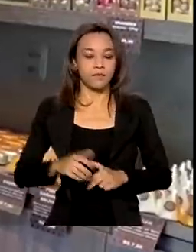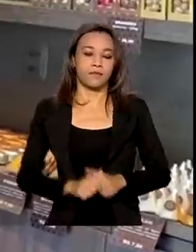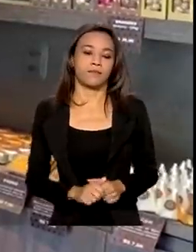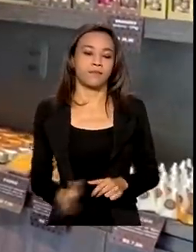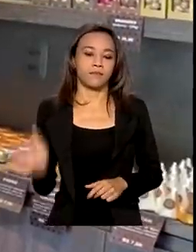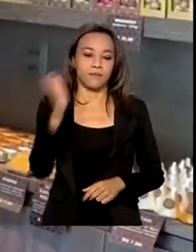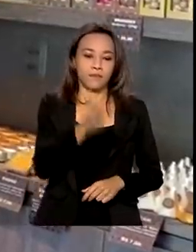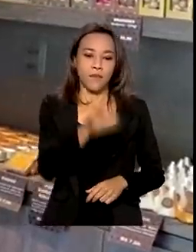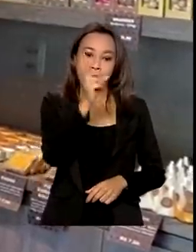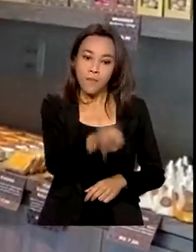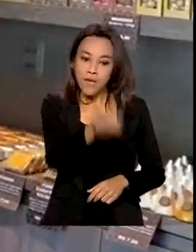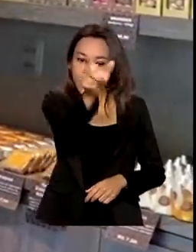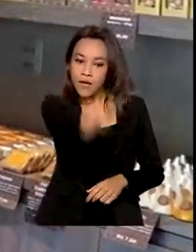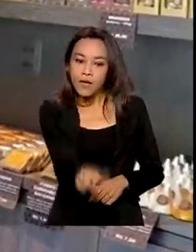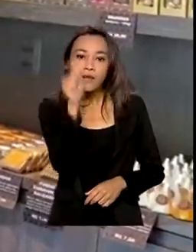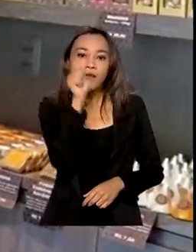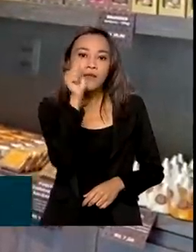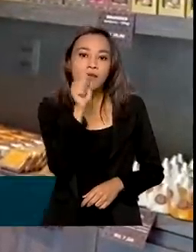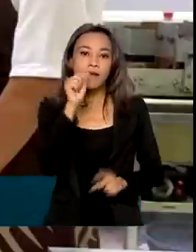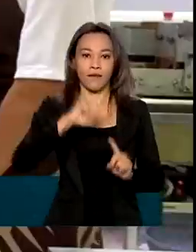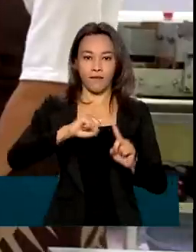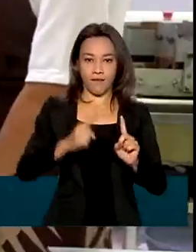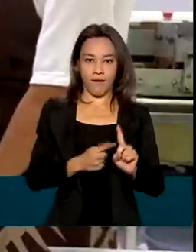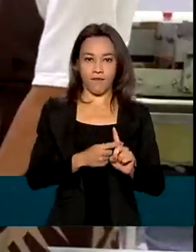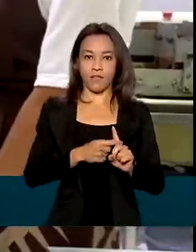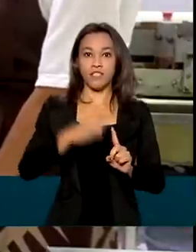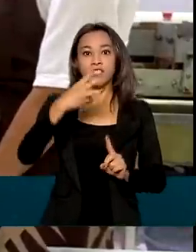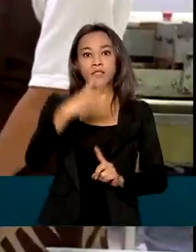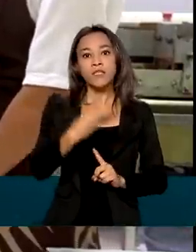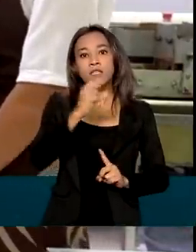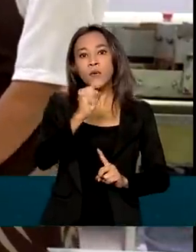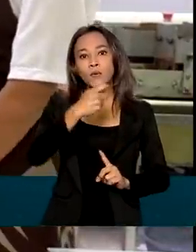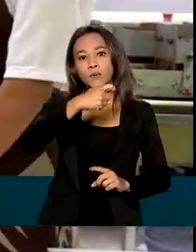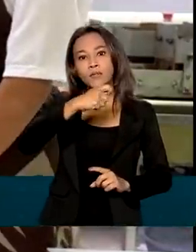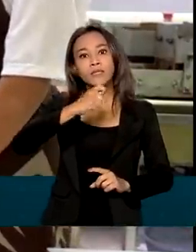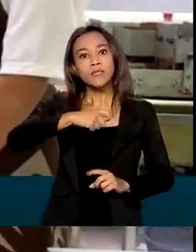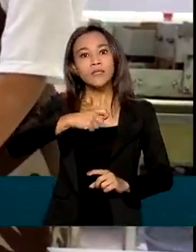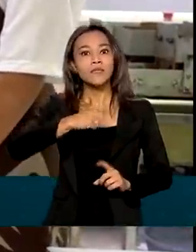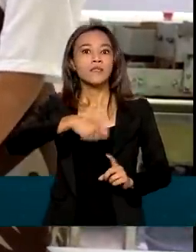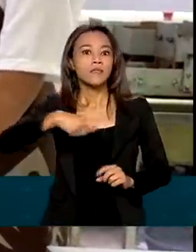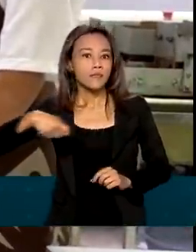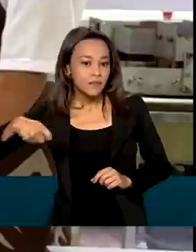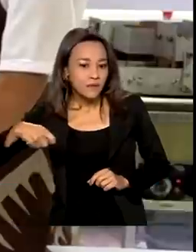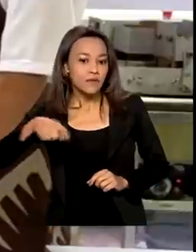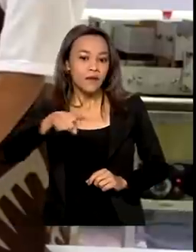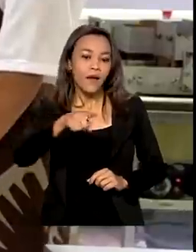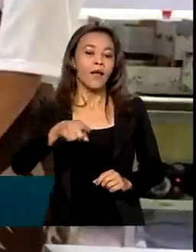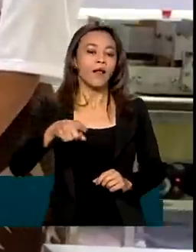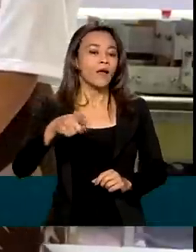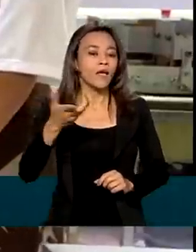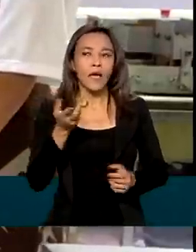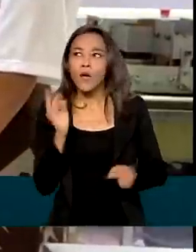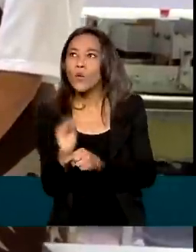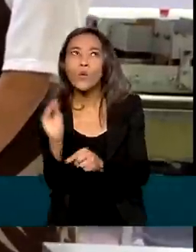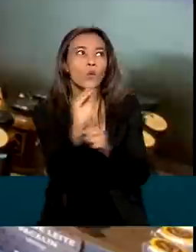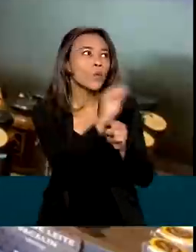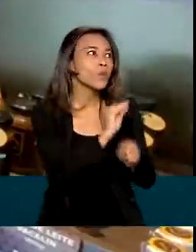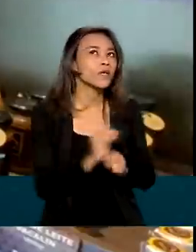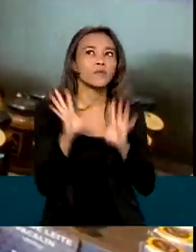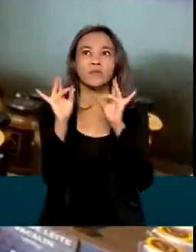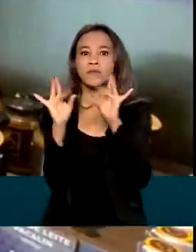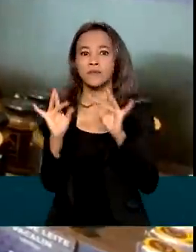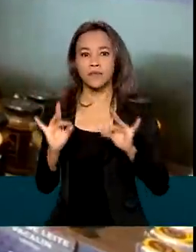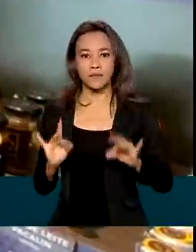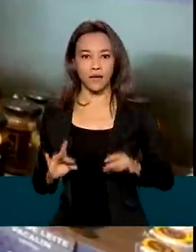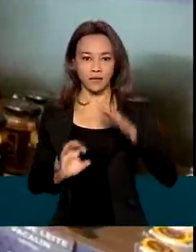Mesmo grávida de 38 semanas, Mirella não para. Ela faz questão de cuidar de todos os detalhes,